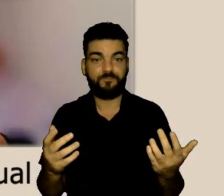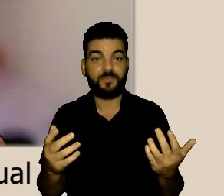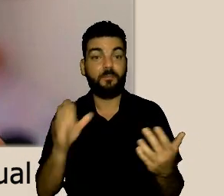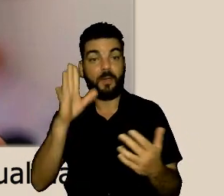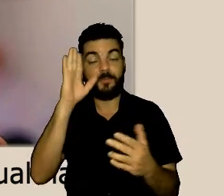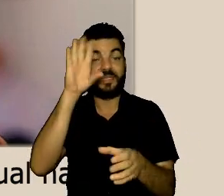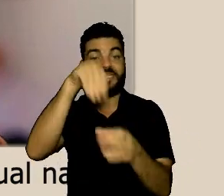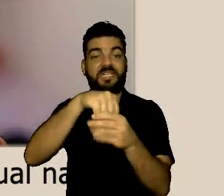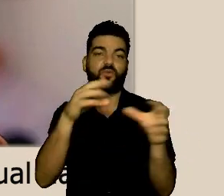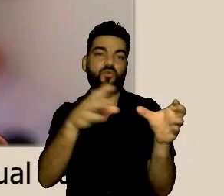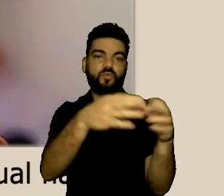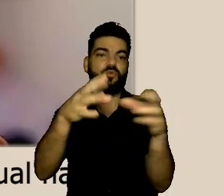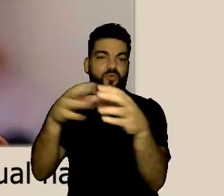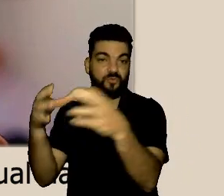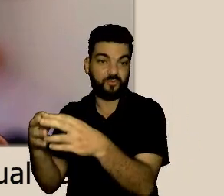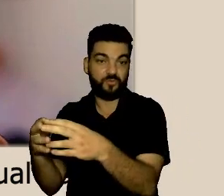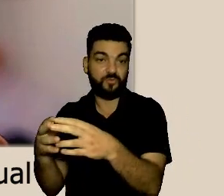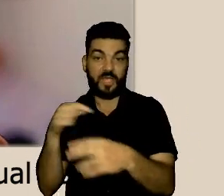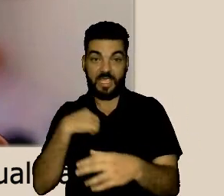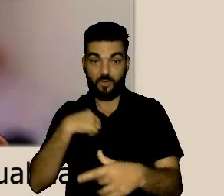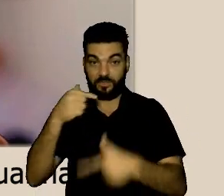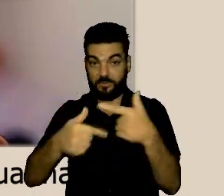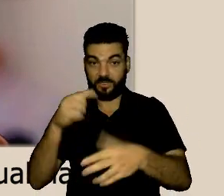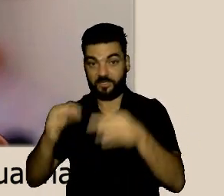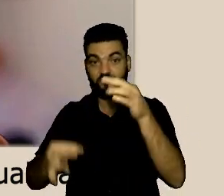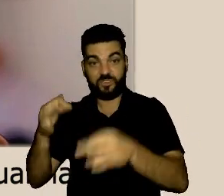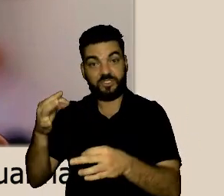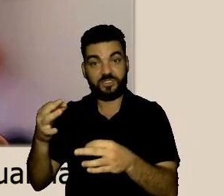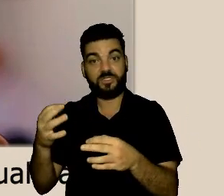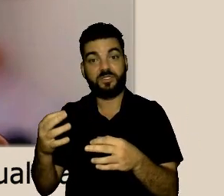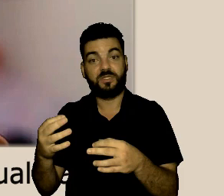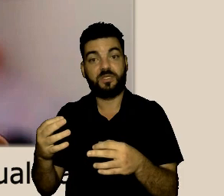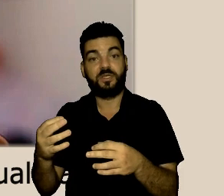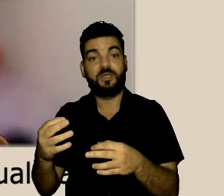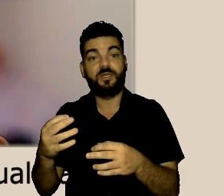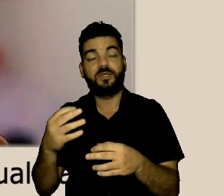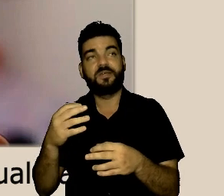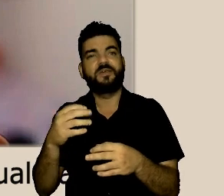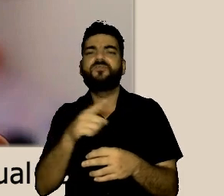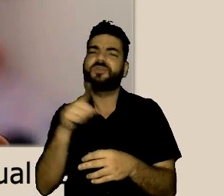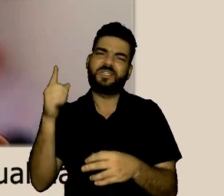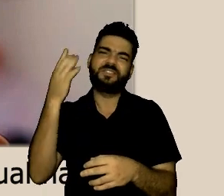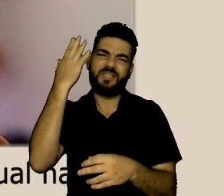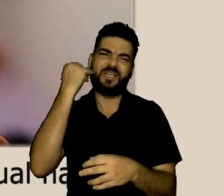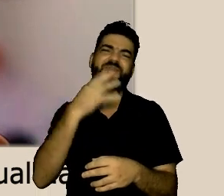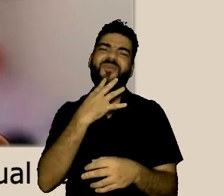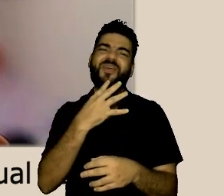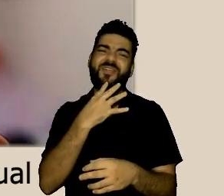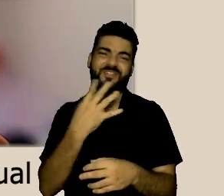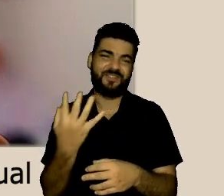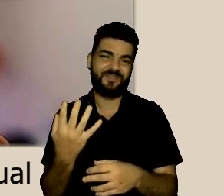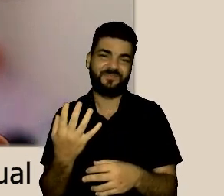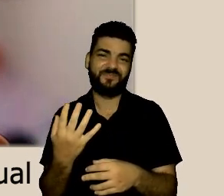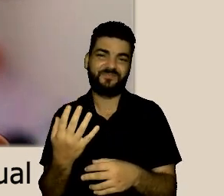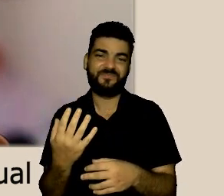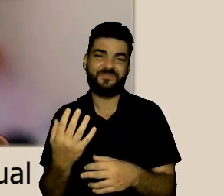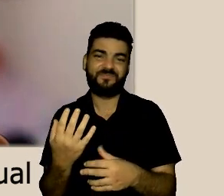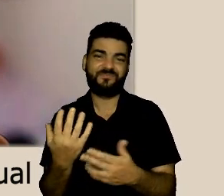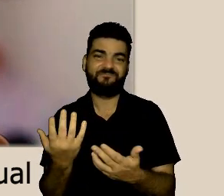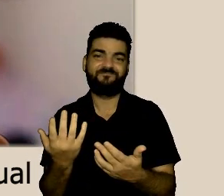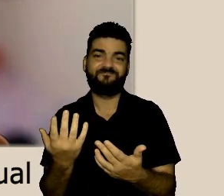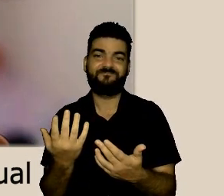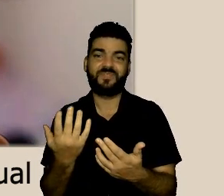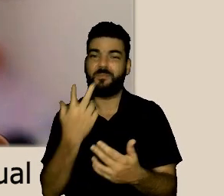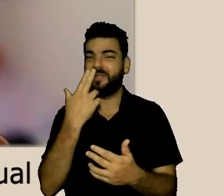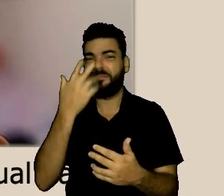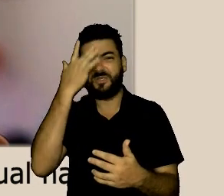solucionar esses conflitos solucionar esses problemas de dentro porque nós que trabalhamos na justiça nós temos que até acho que o péssimo